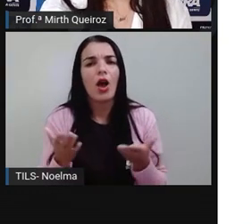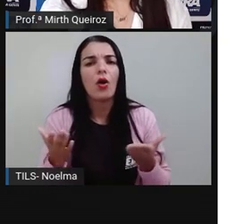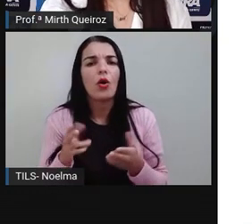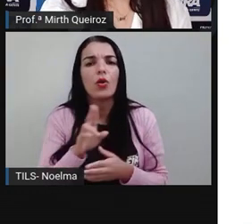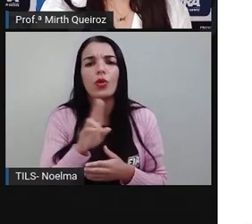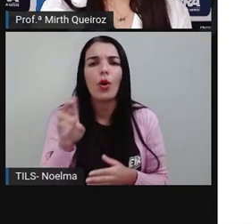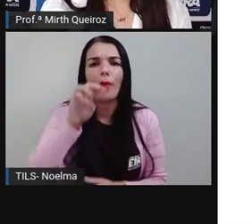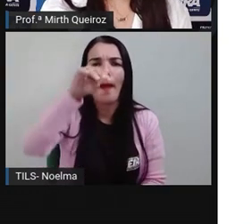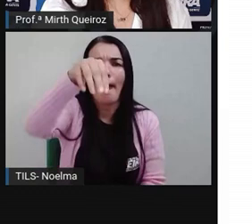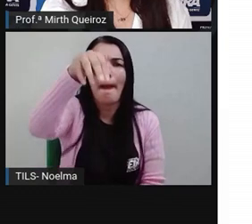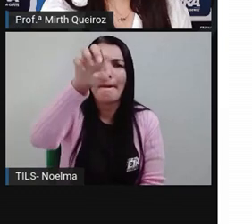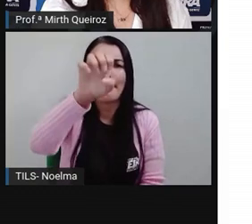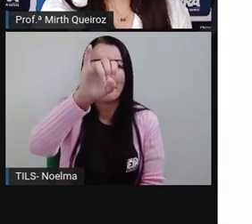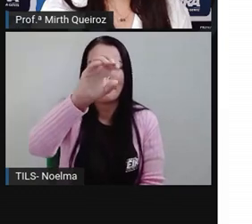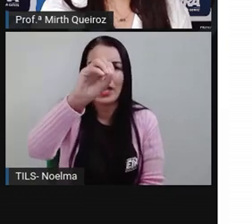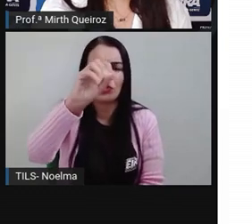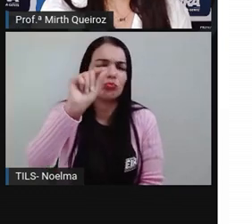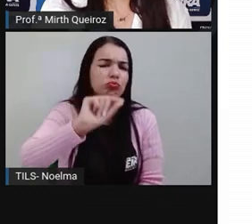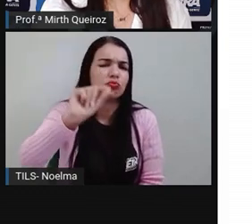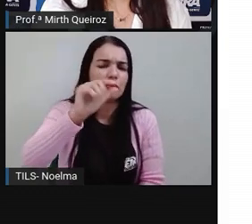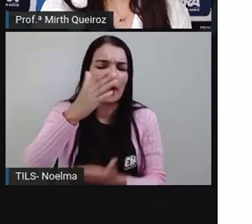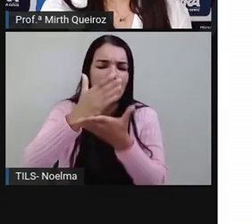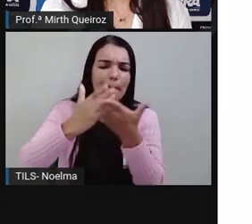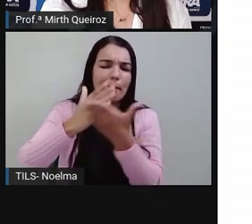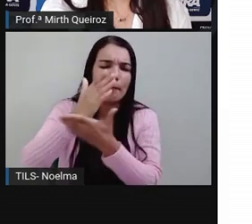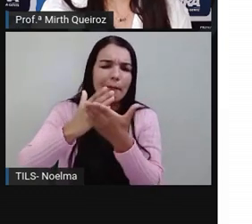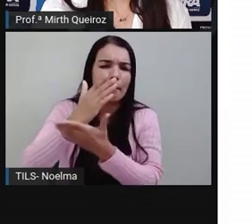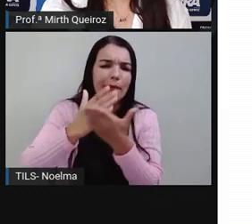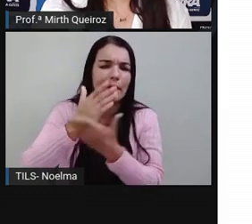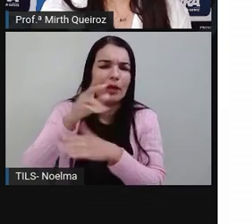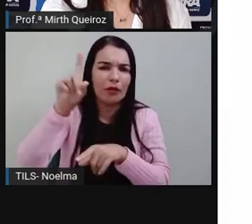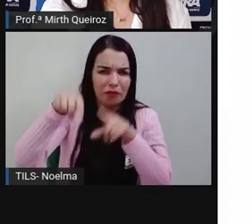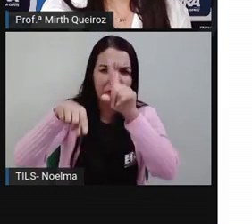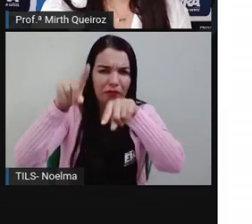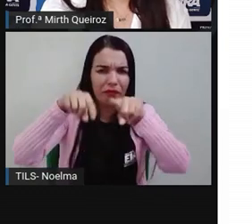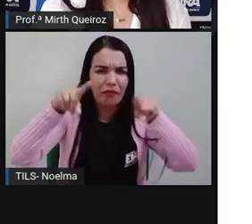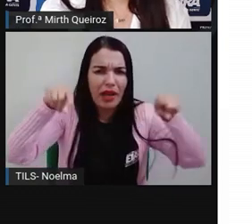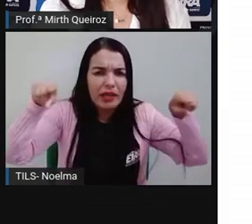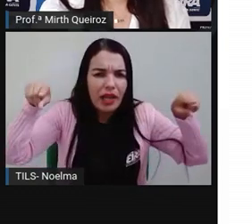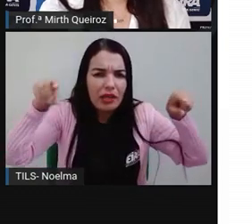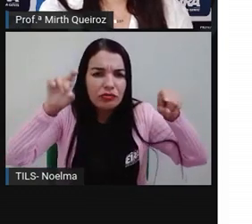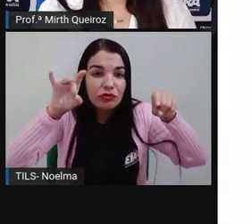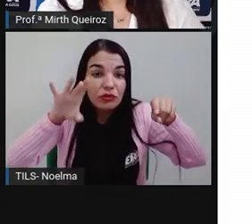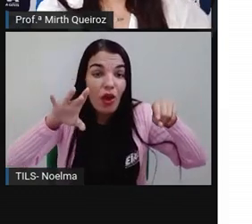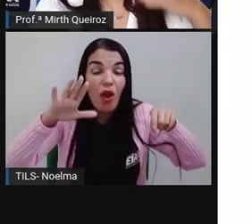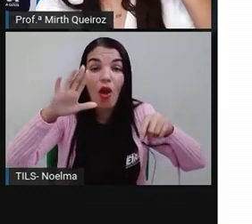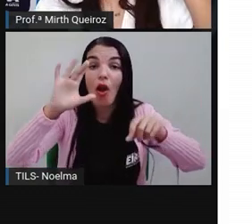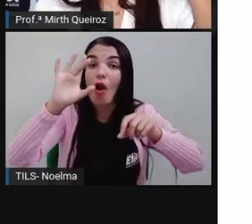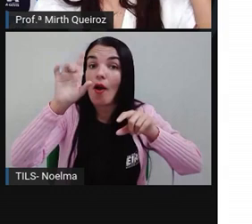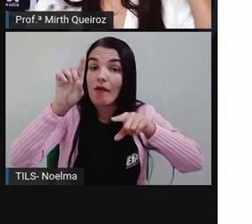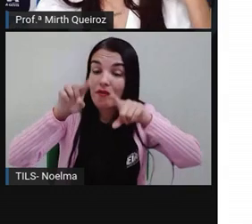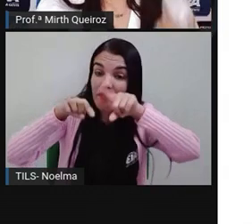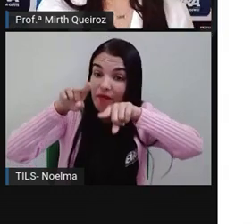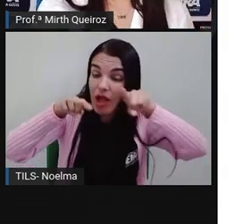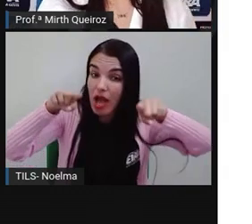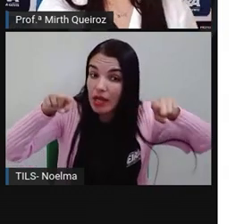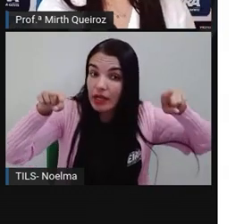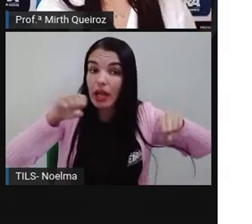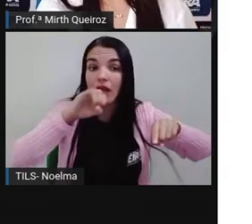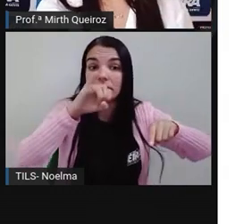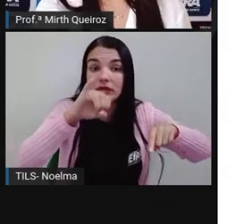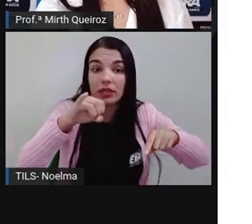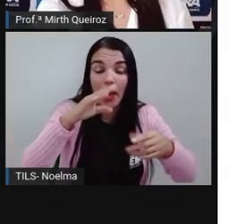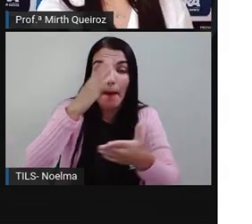E o meio varia? Meio só varia quando significa metade de. Quando a gente falar algo